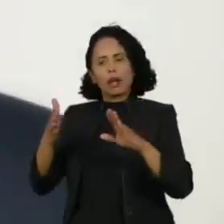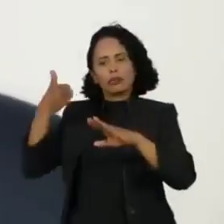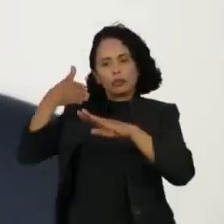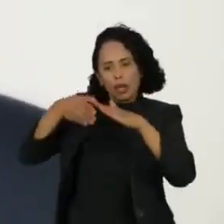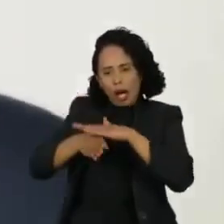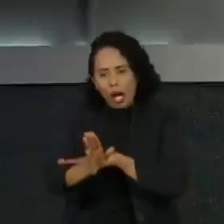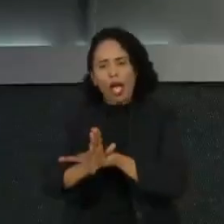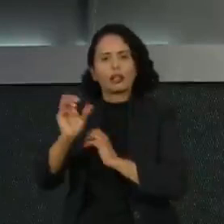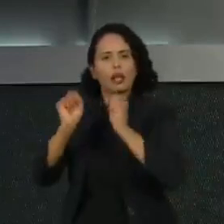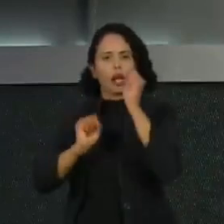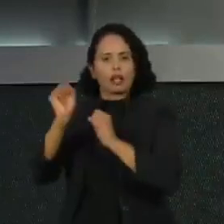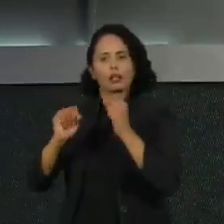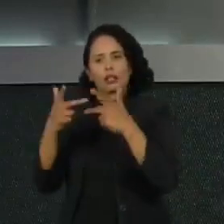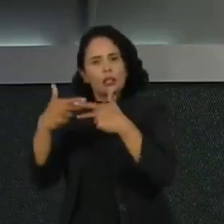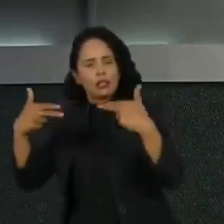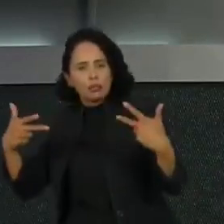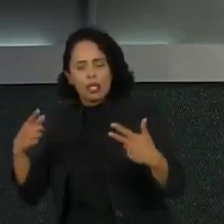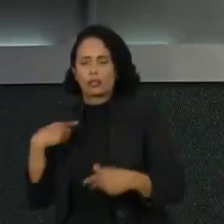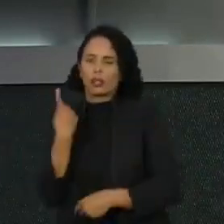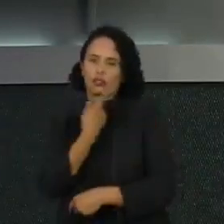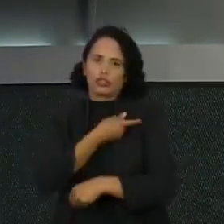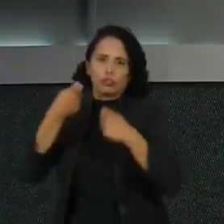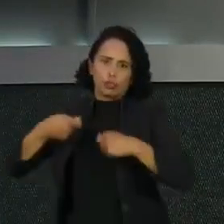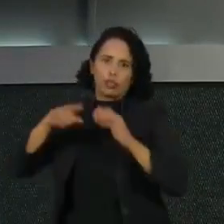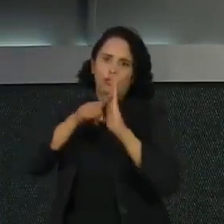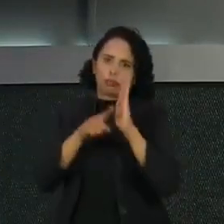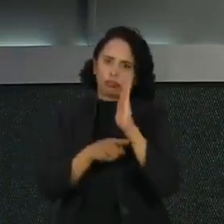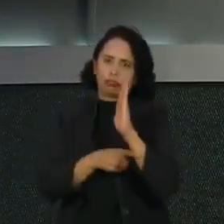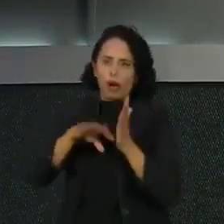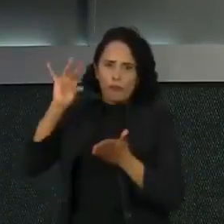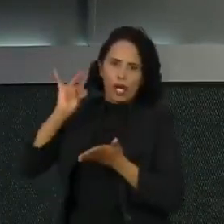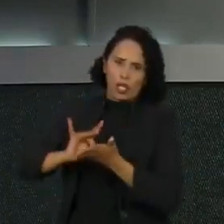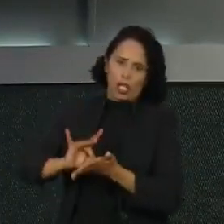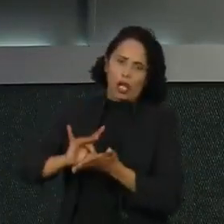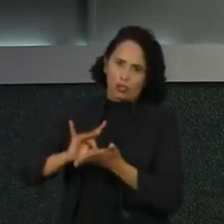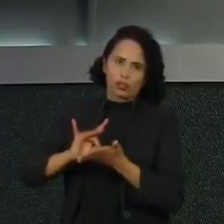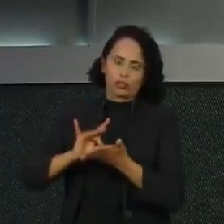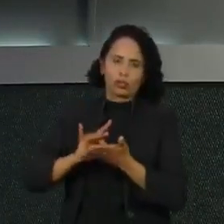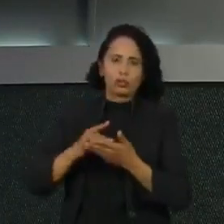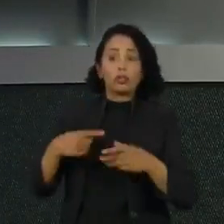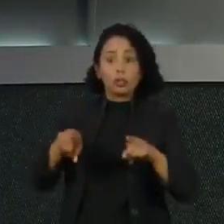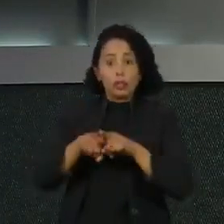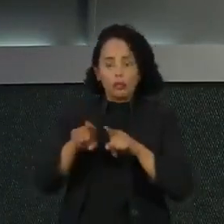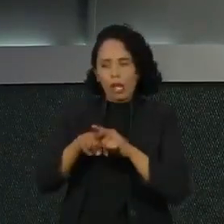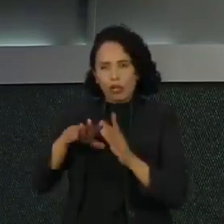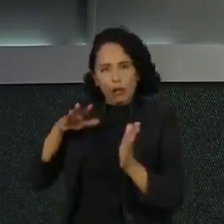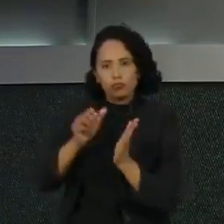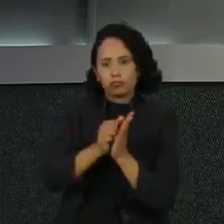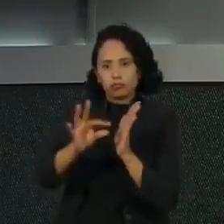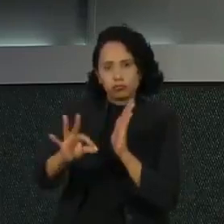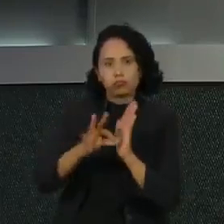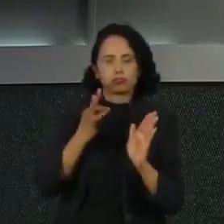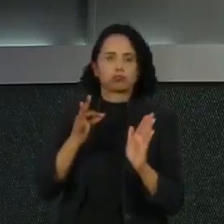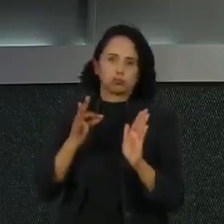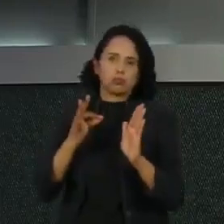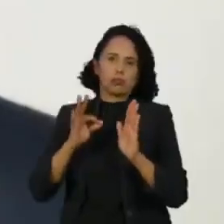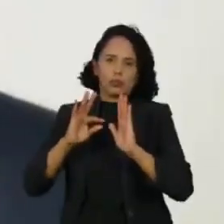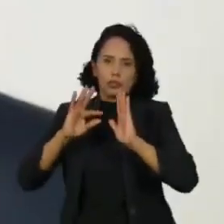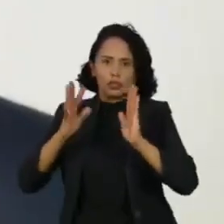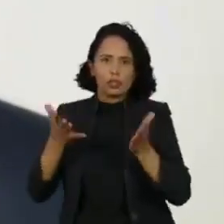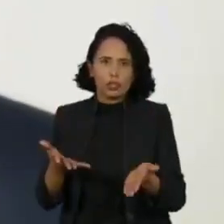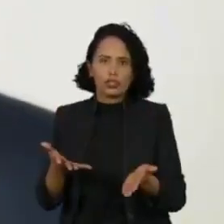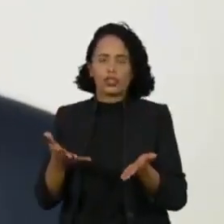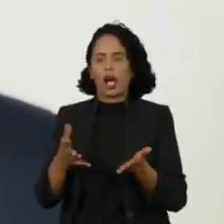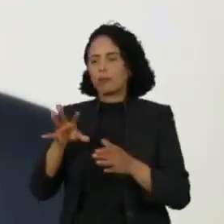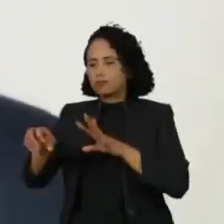resolver esse problema, nós precisamos de medidas efetivas. Então, contratar recursos humanos significa prestigiar